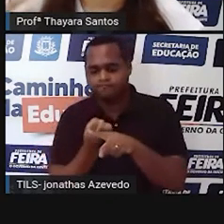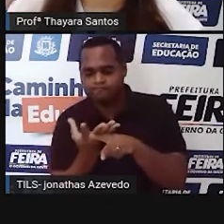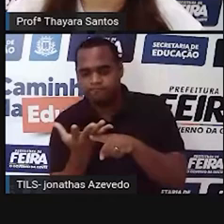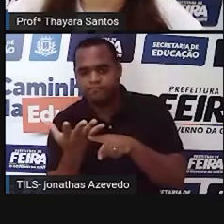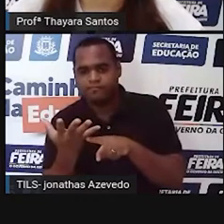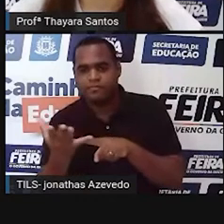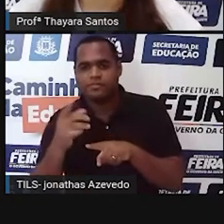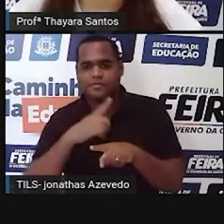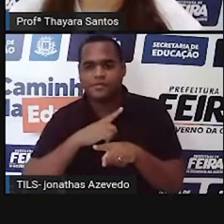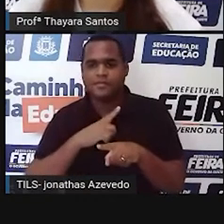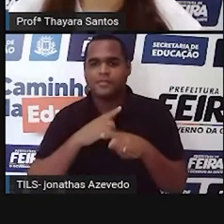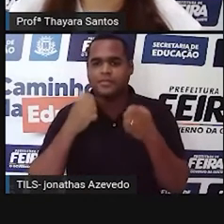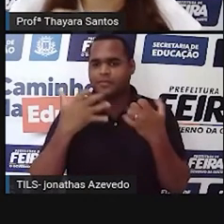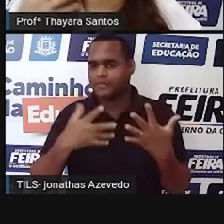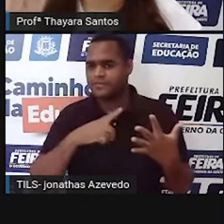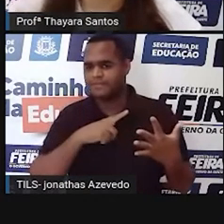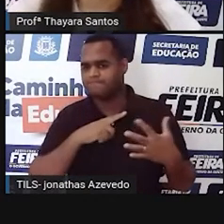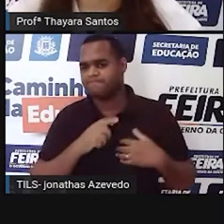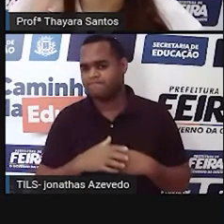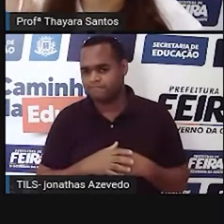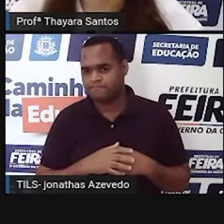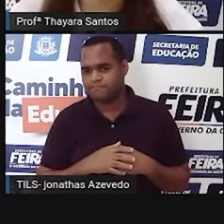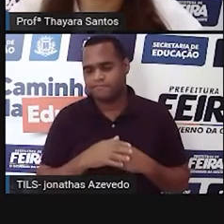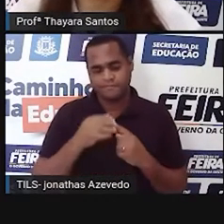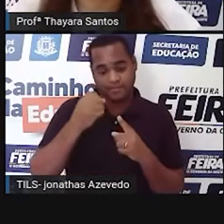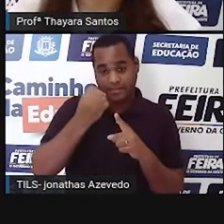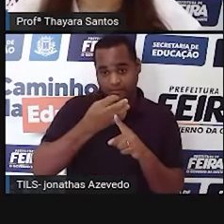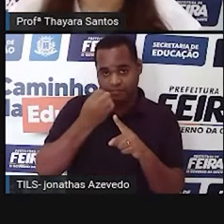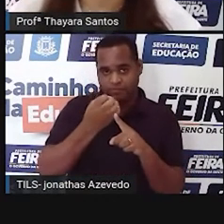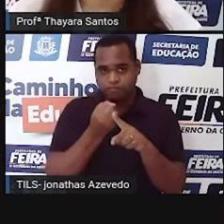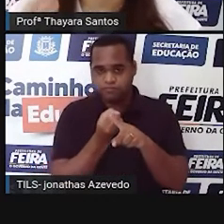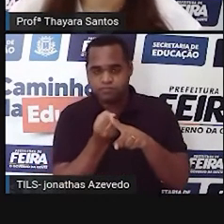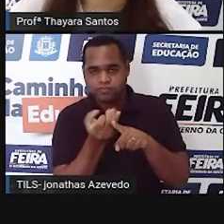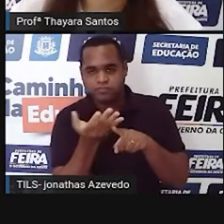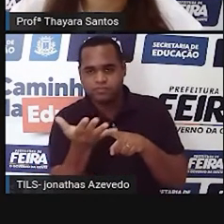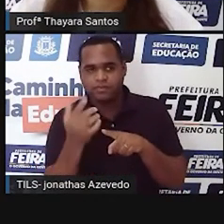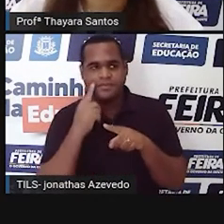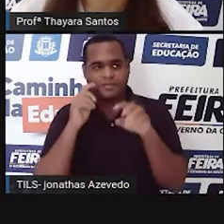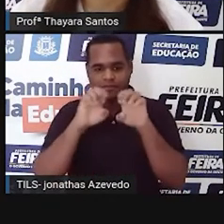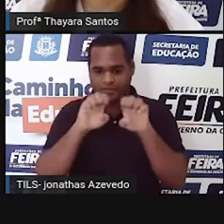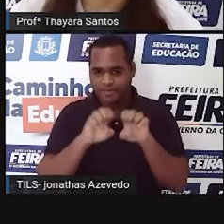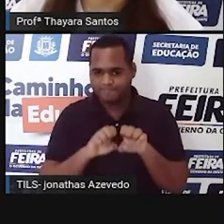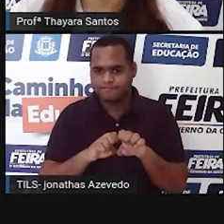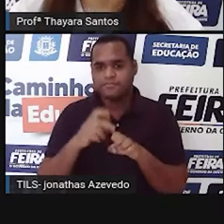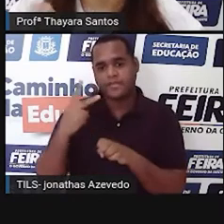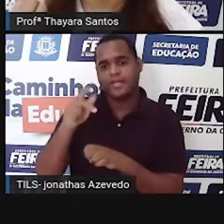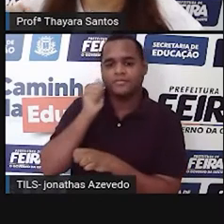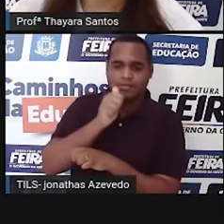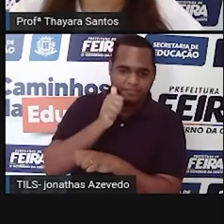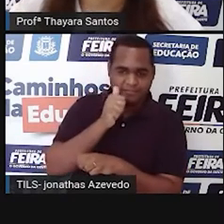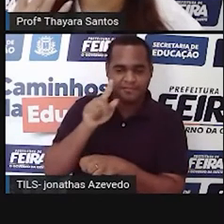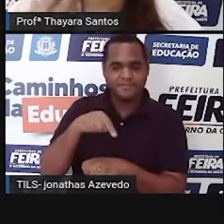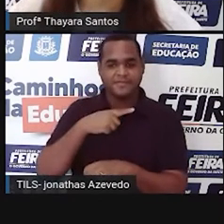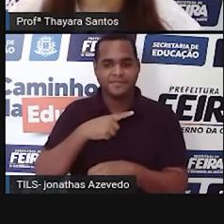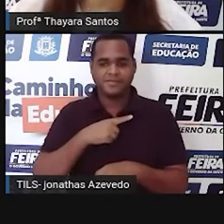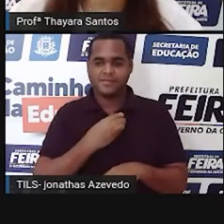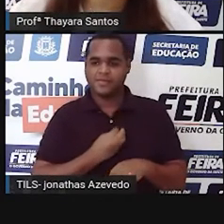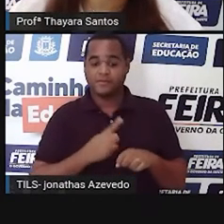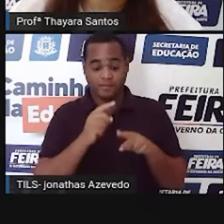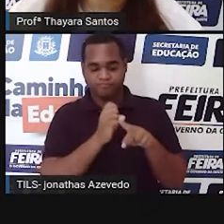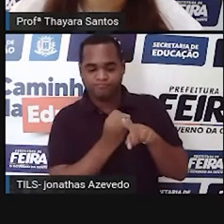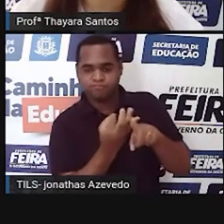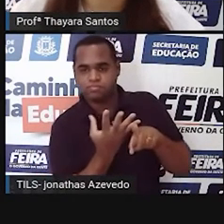Vai introduzir esse sêmen na estrutura reprodutiva feminina para que ocorra a